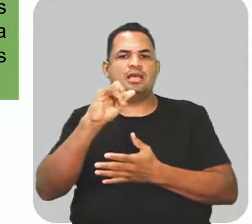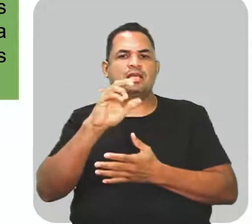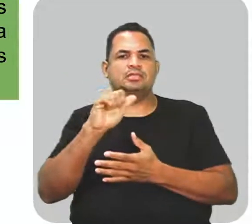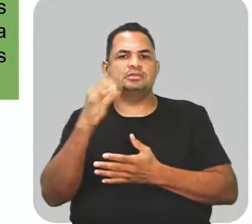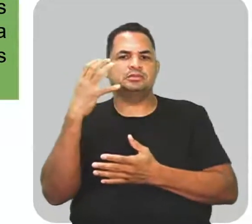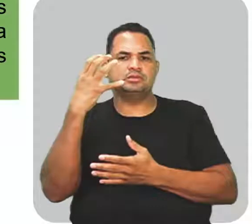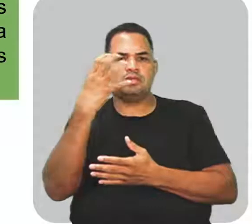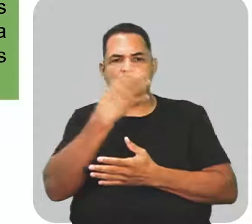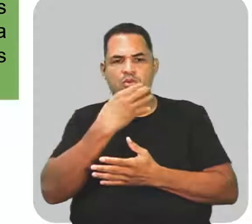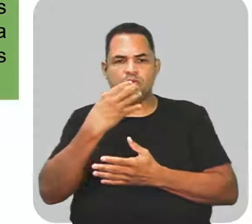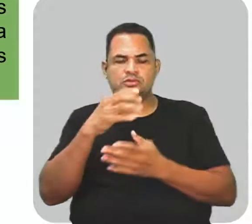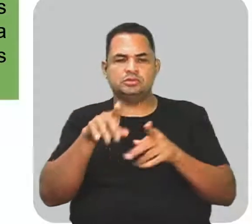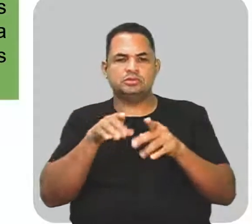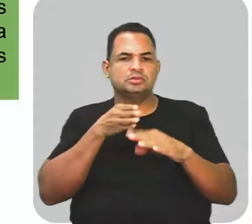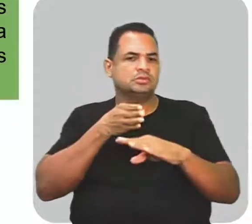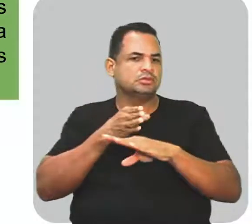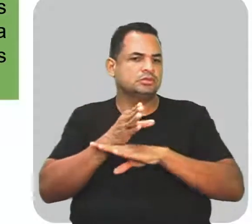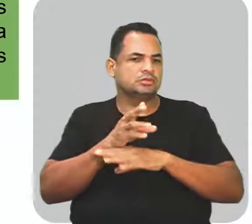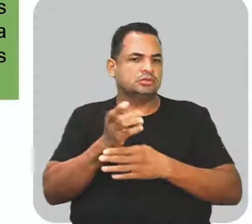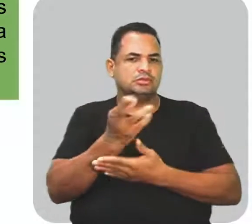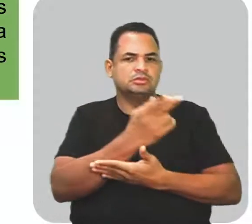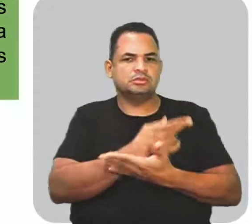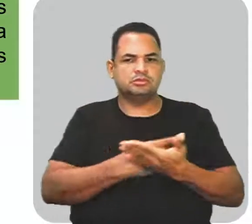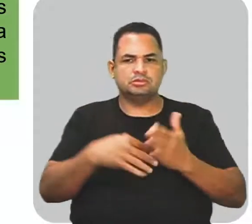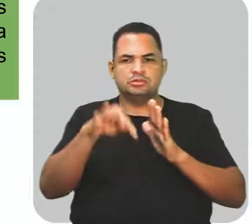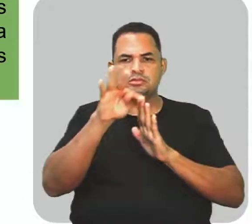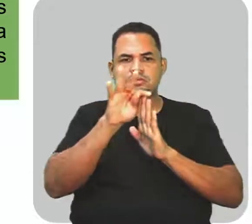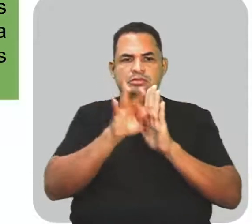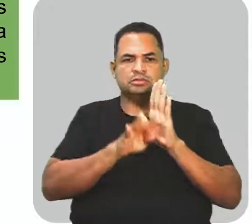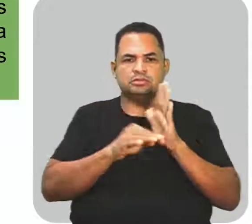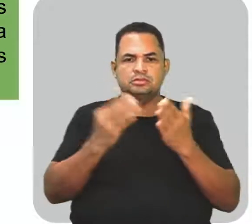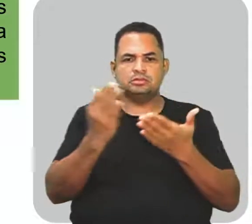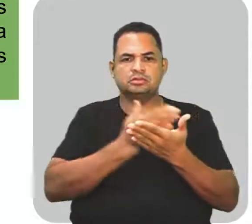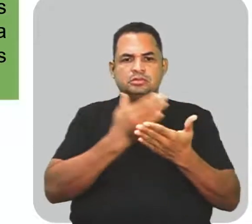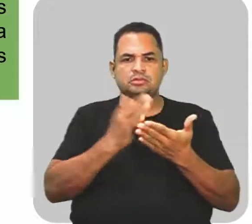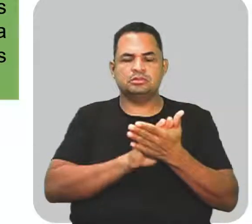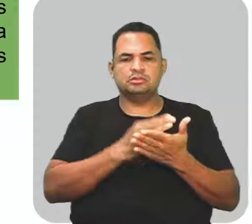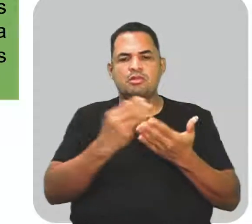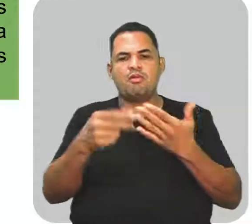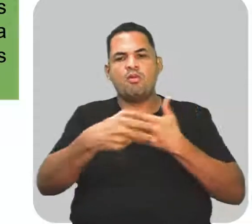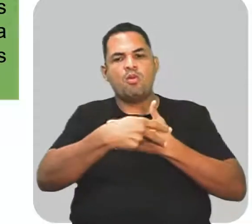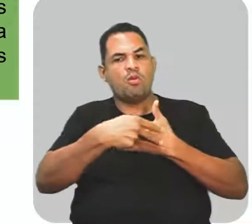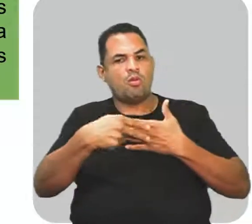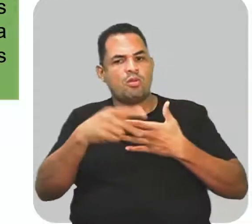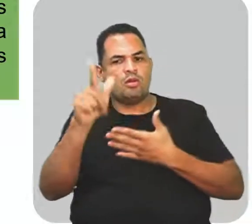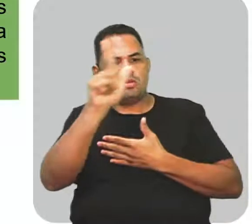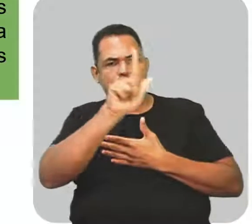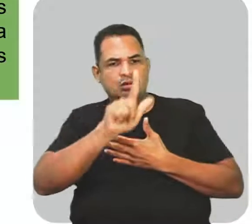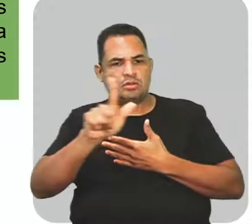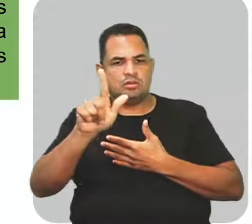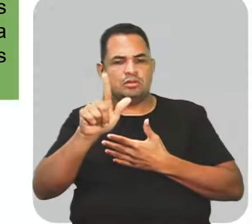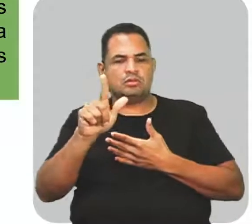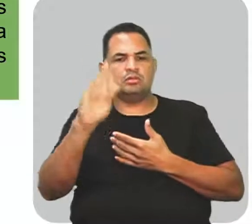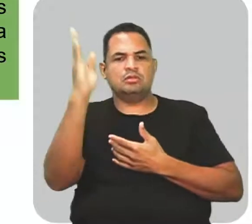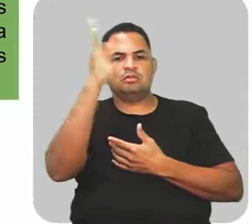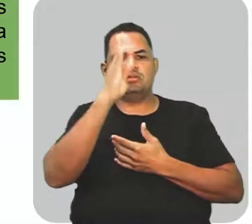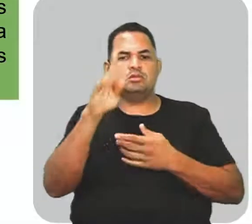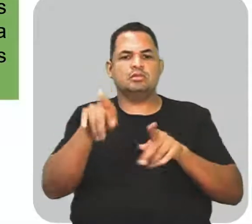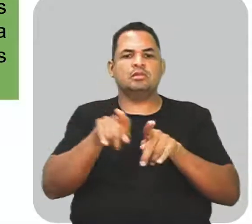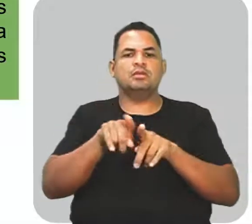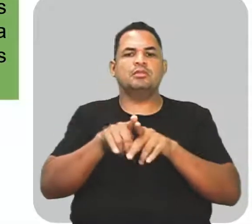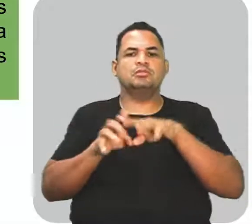habilidade 2, acessar a diversidade de textos e obras produzidas por autores da literatura brasileira e universal,